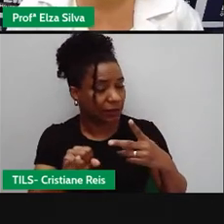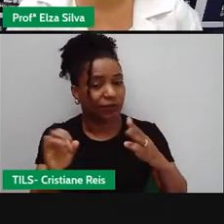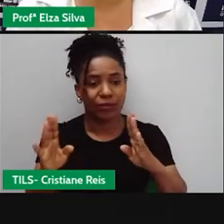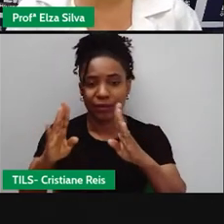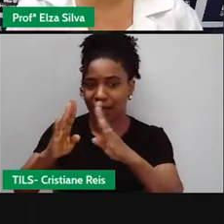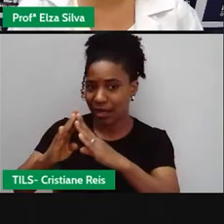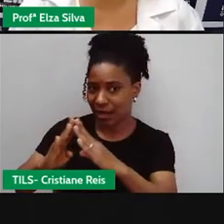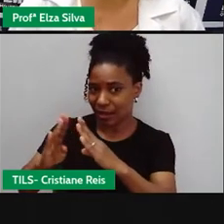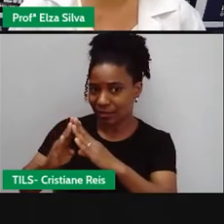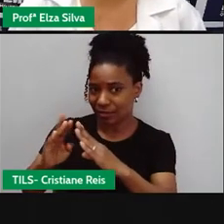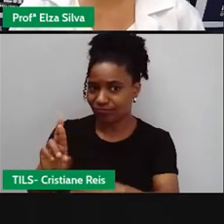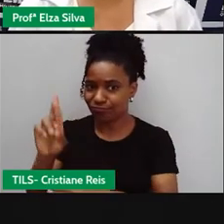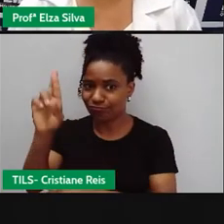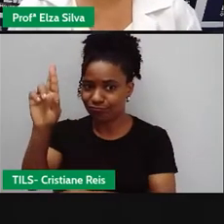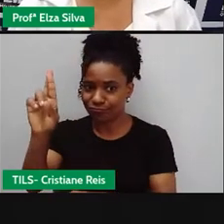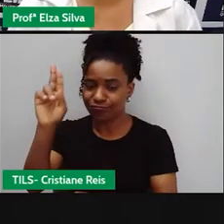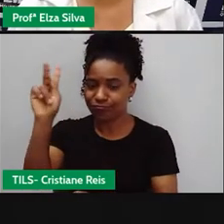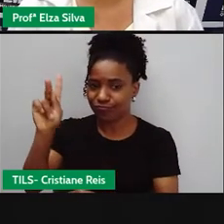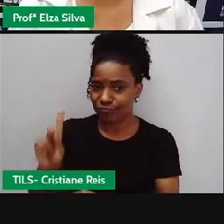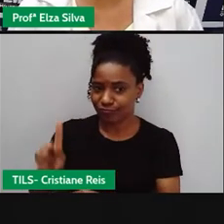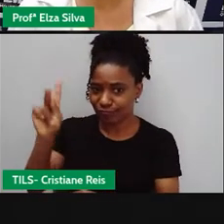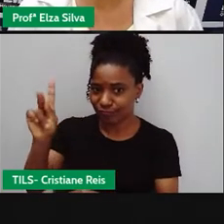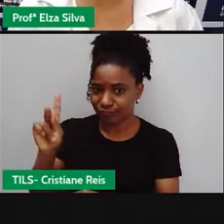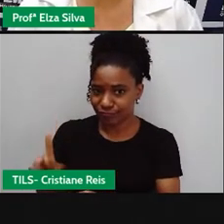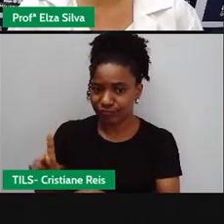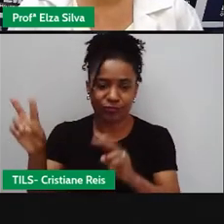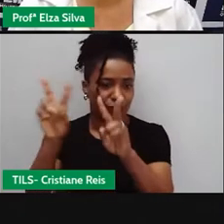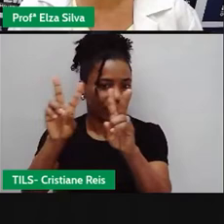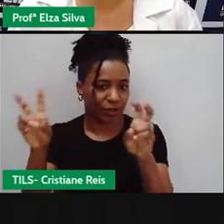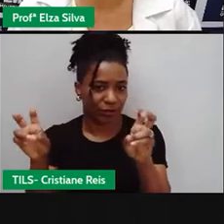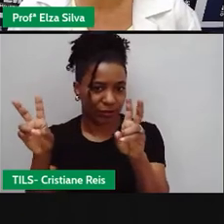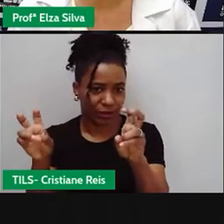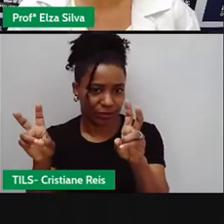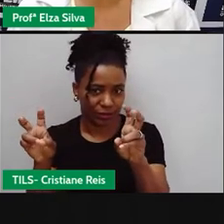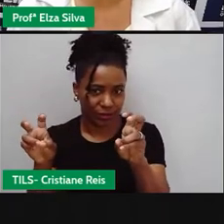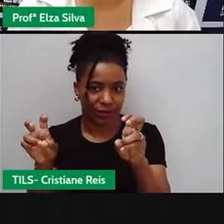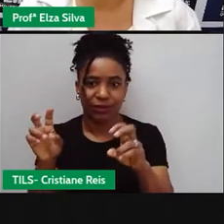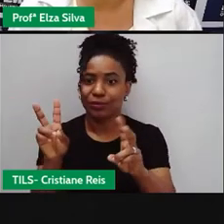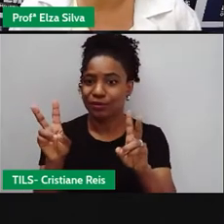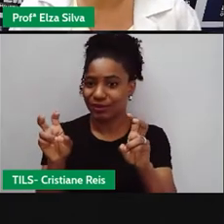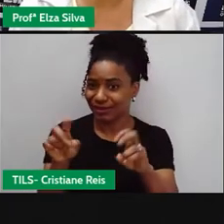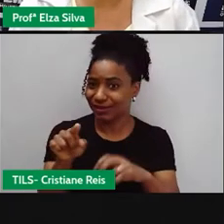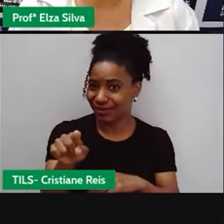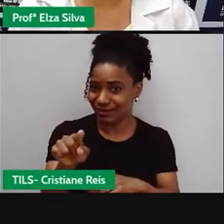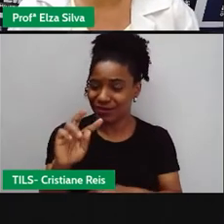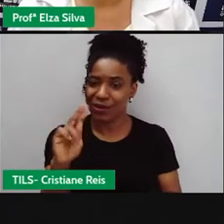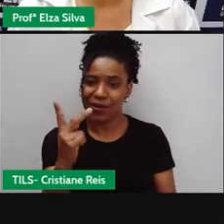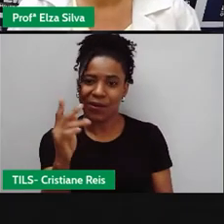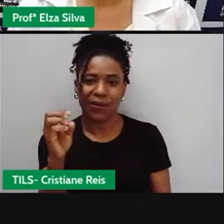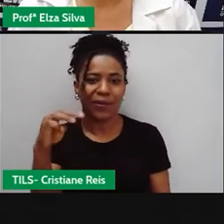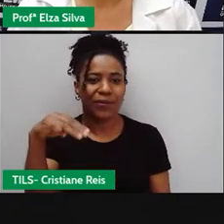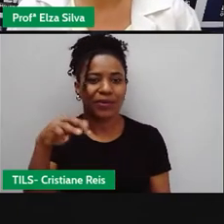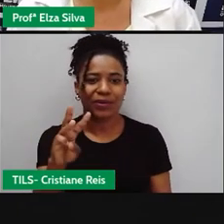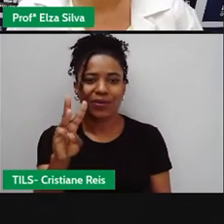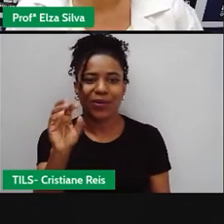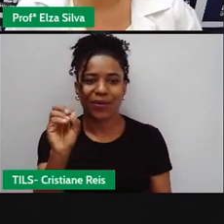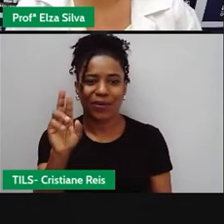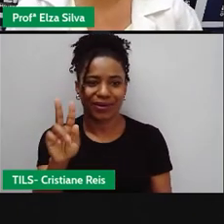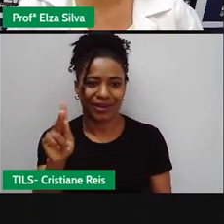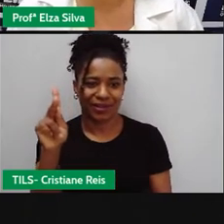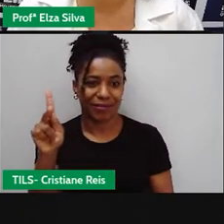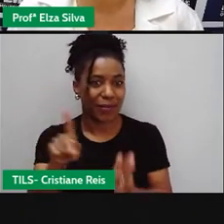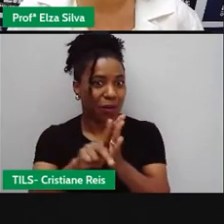da nossa aula, de acordo com a sua rotina, coloque o título Homework, Tarefa de Casa. E aquelas